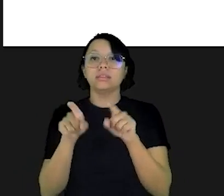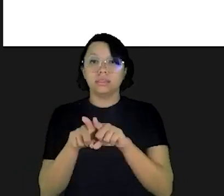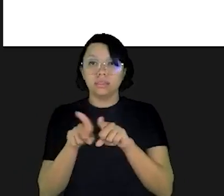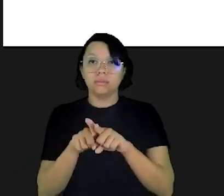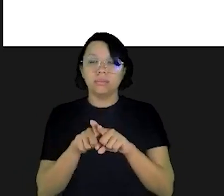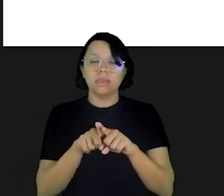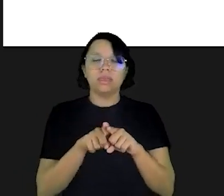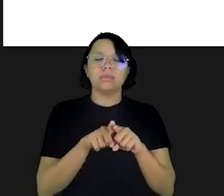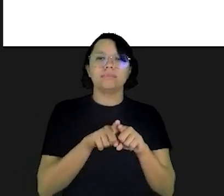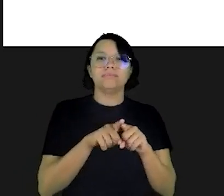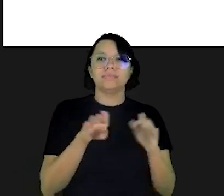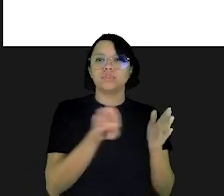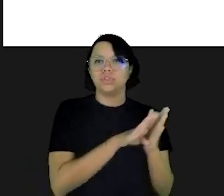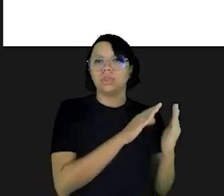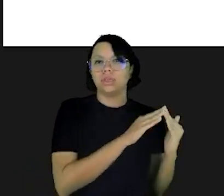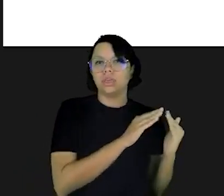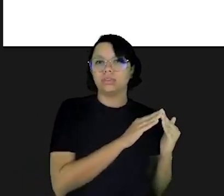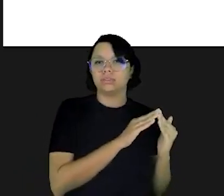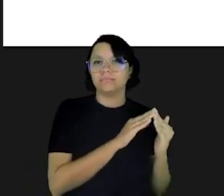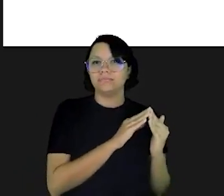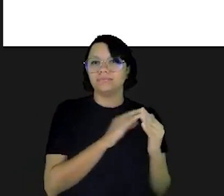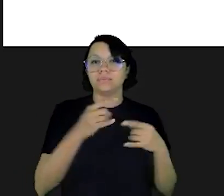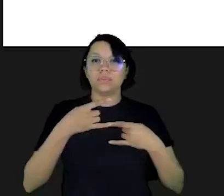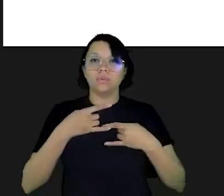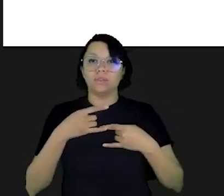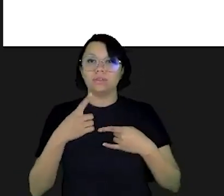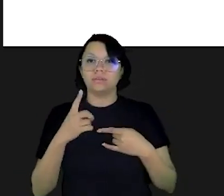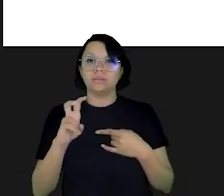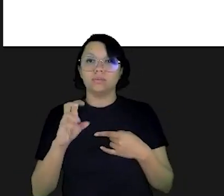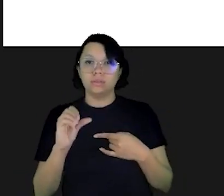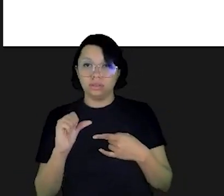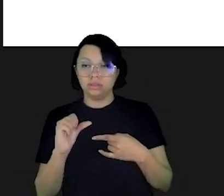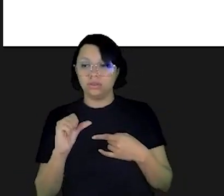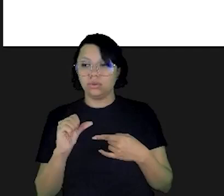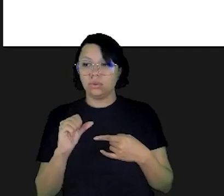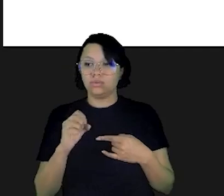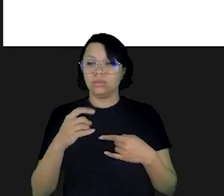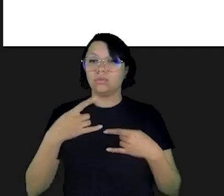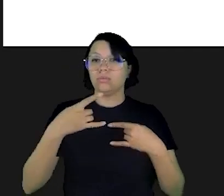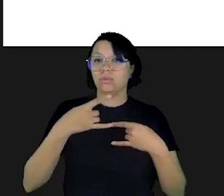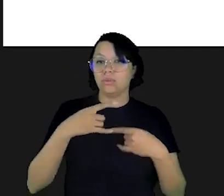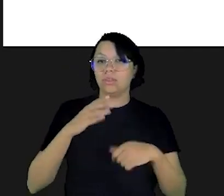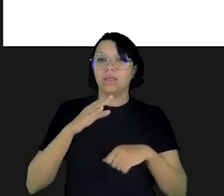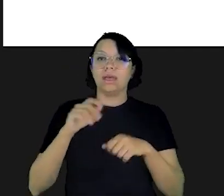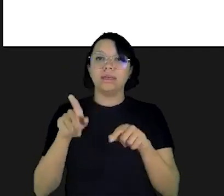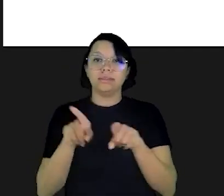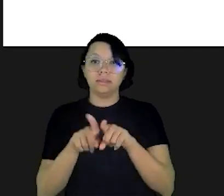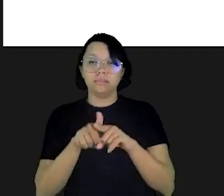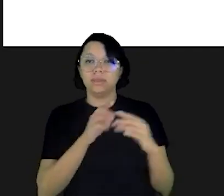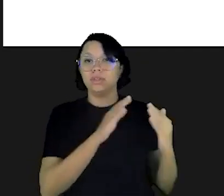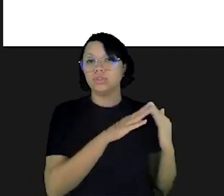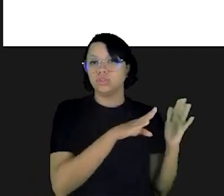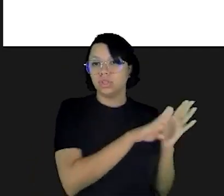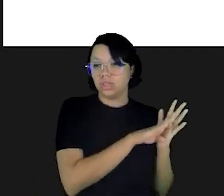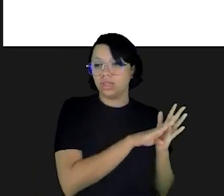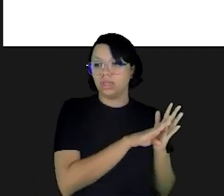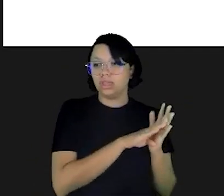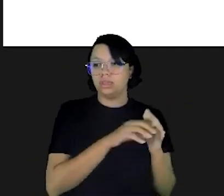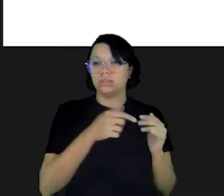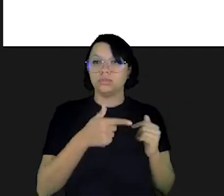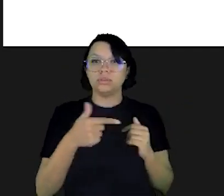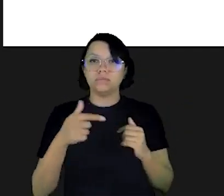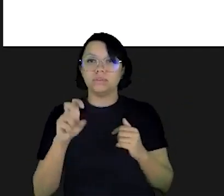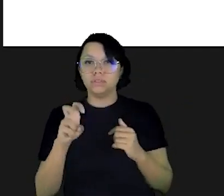impressa vamos manter os mesmos valores online por R$159 ou online mais impressa por R$225